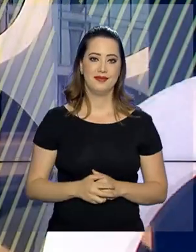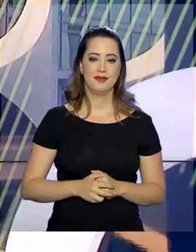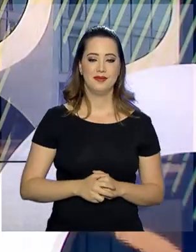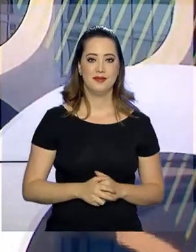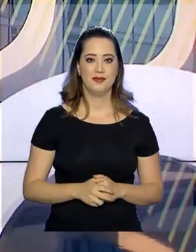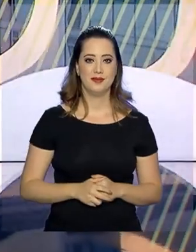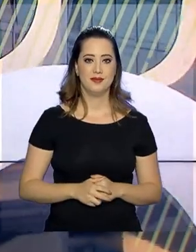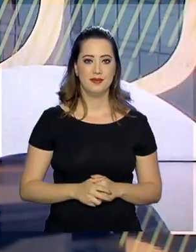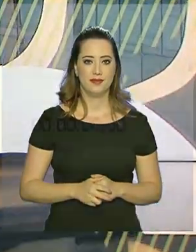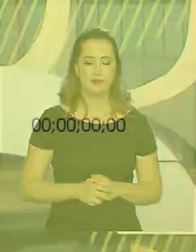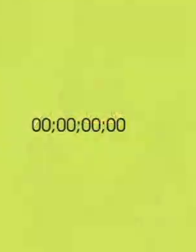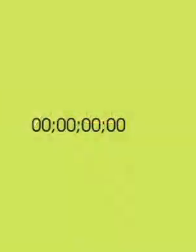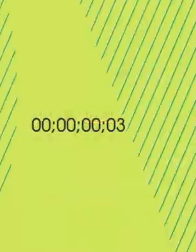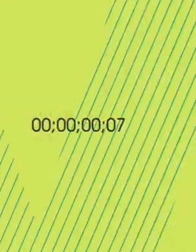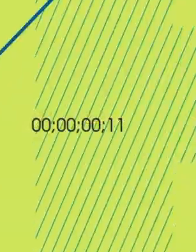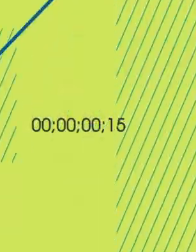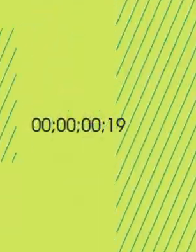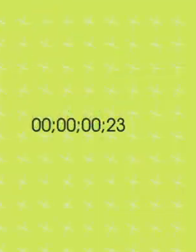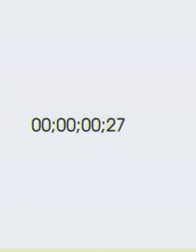próxima edição.